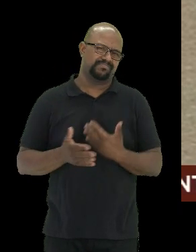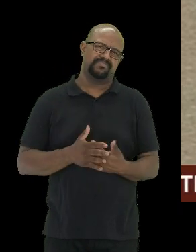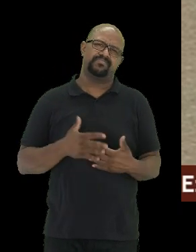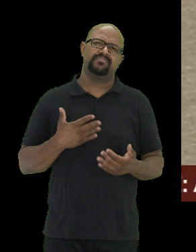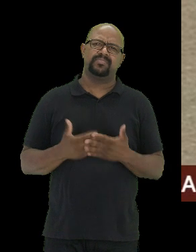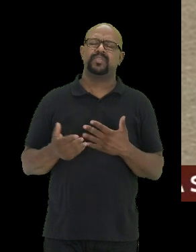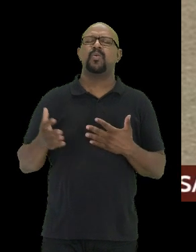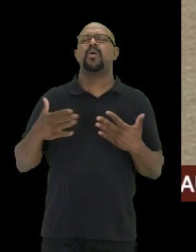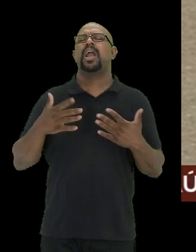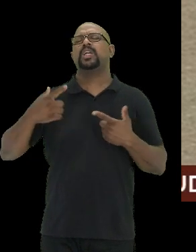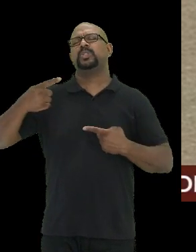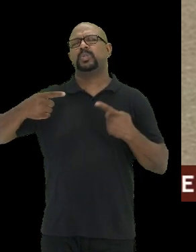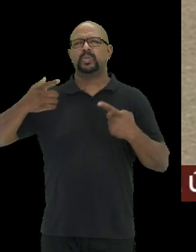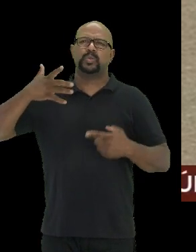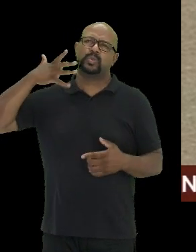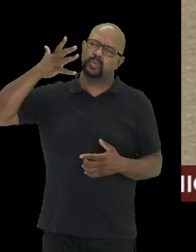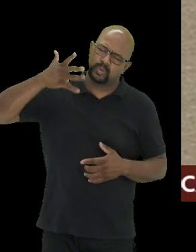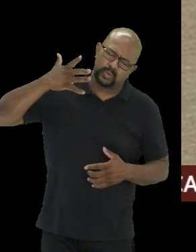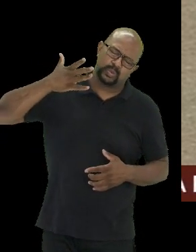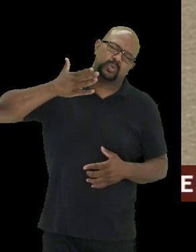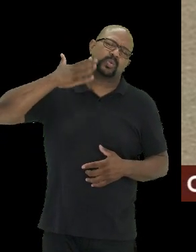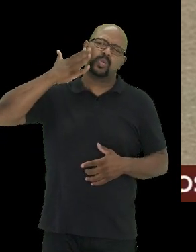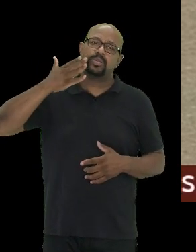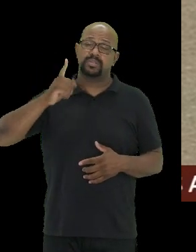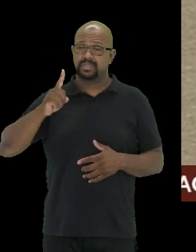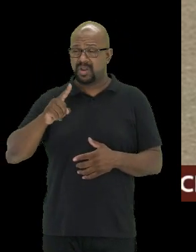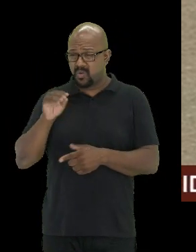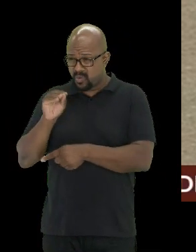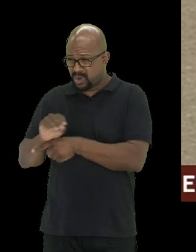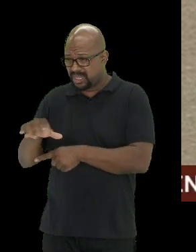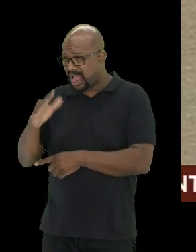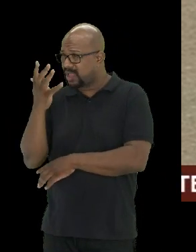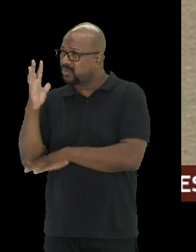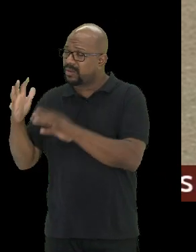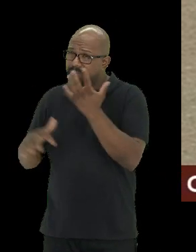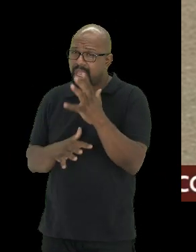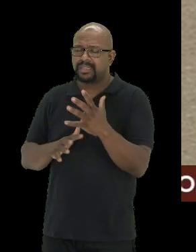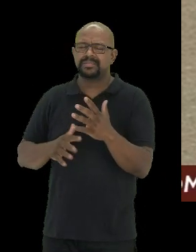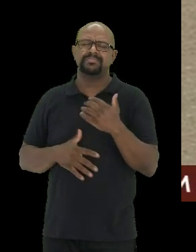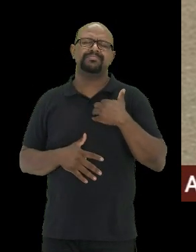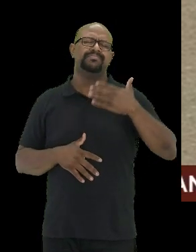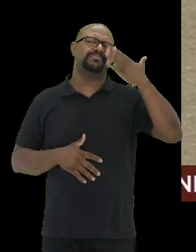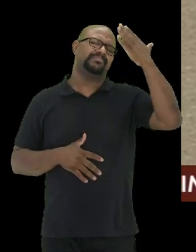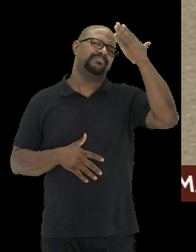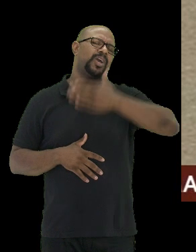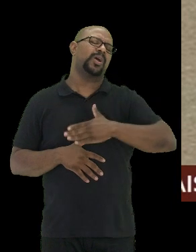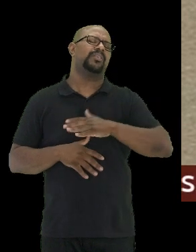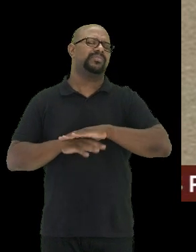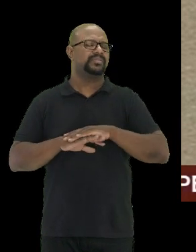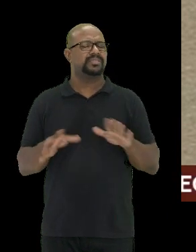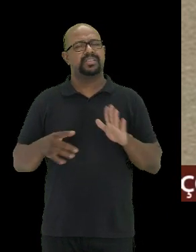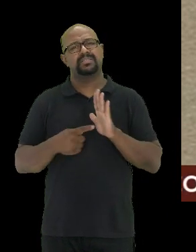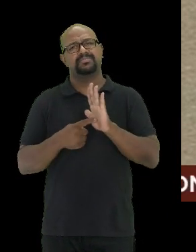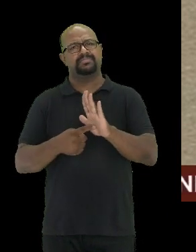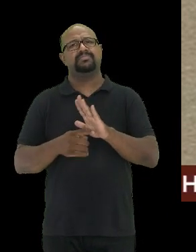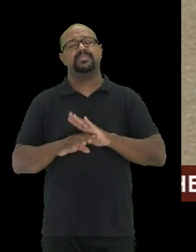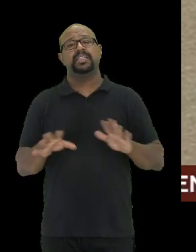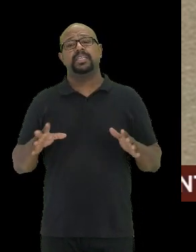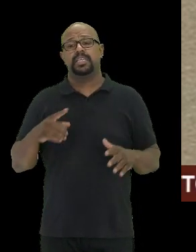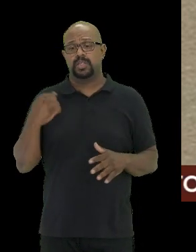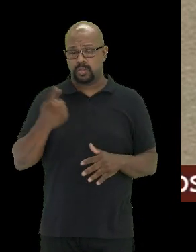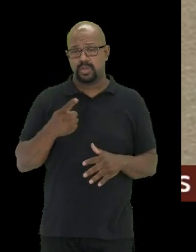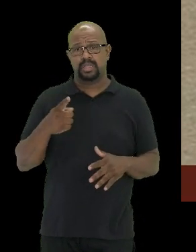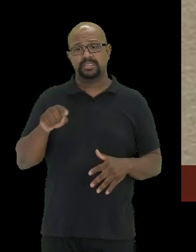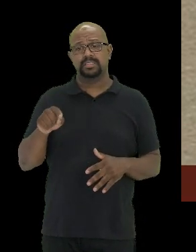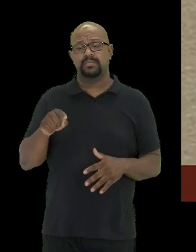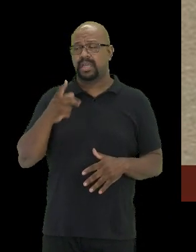discurso político, não tratar da questão ambiental, eu penso que já está mais comprovado e demonstrado que nós estamos